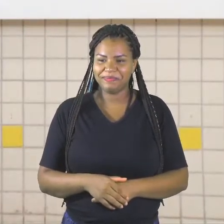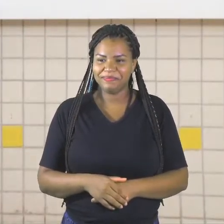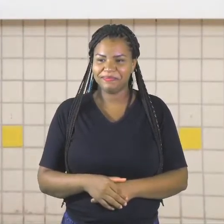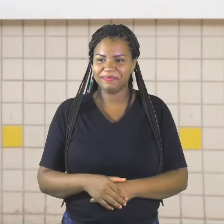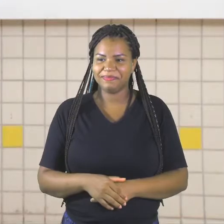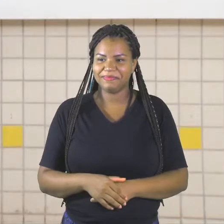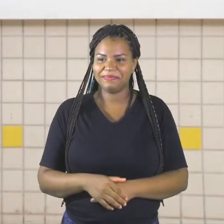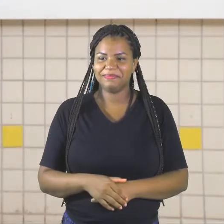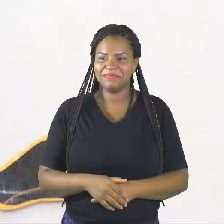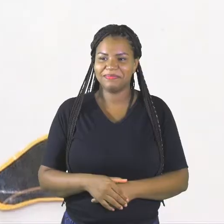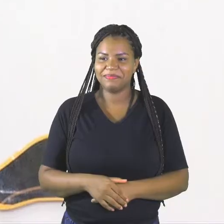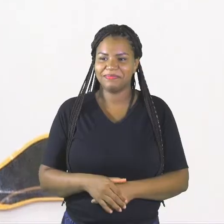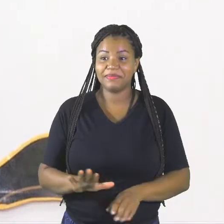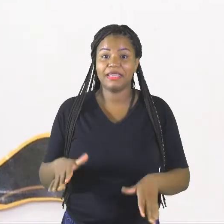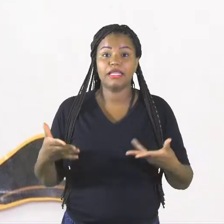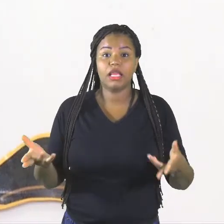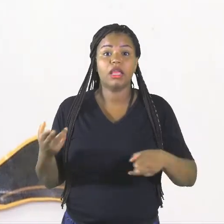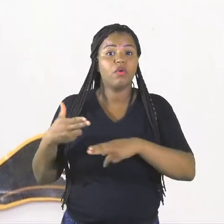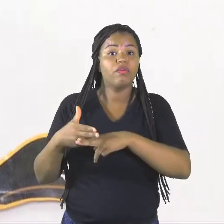Faqueiro. Cadê o faqueiro?